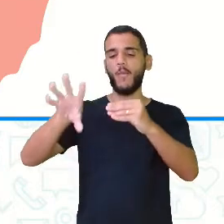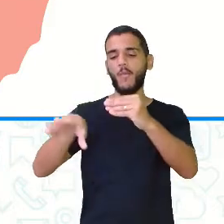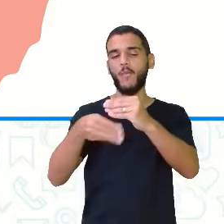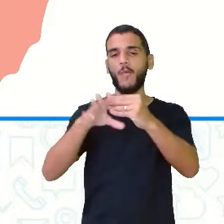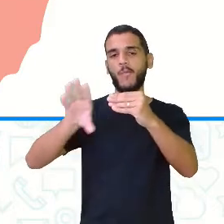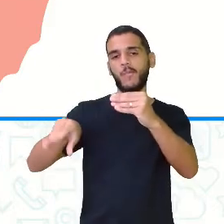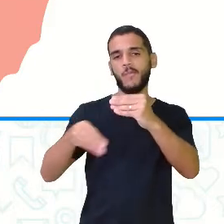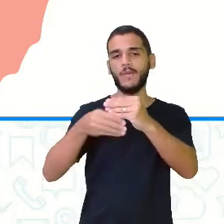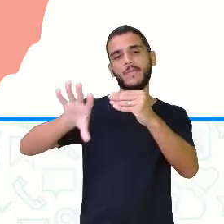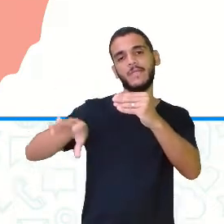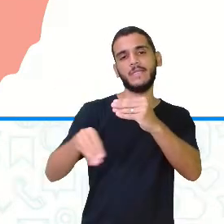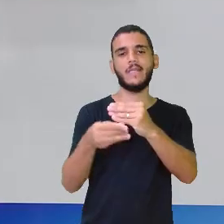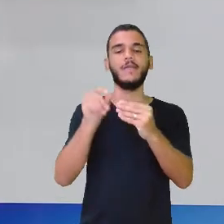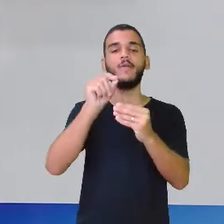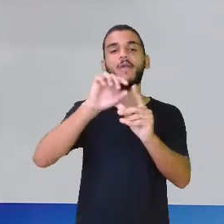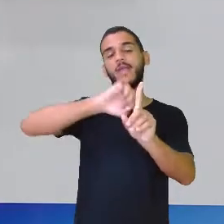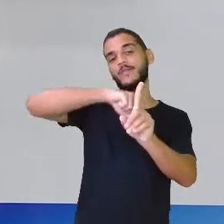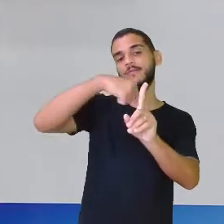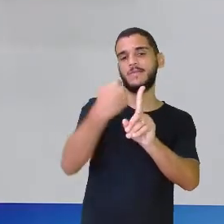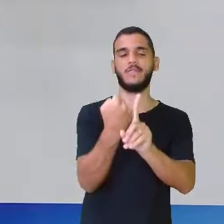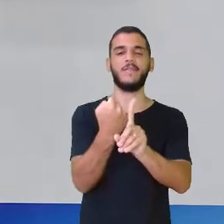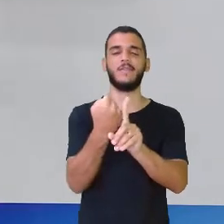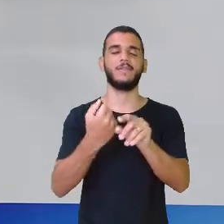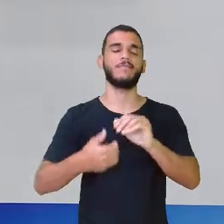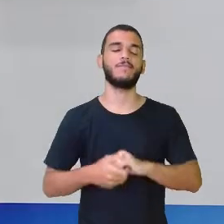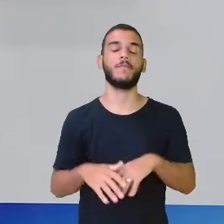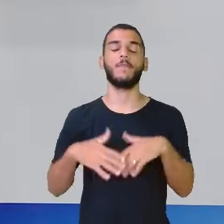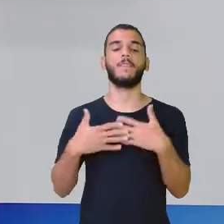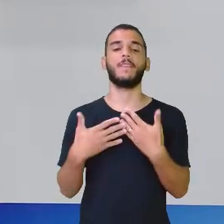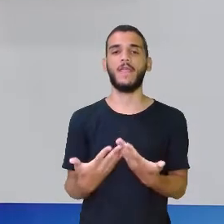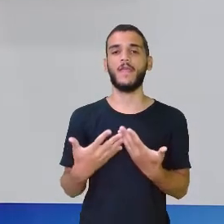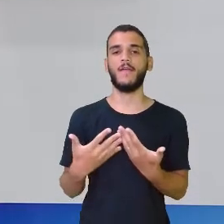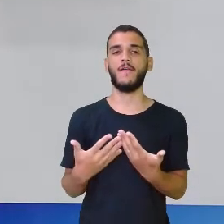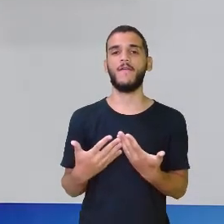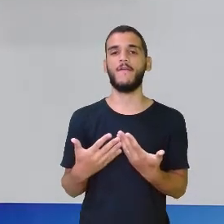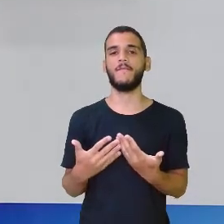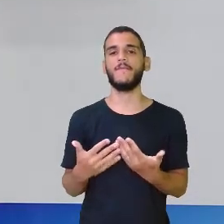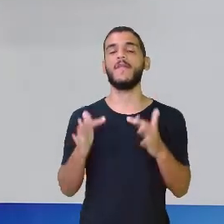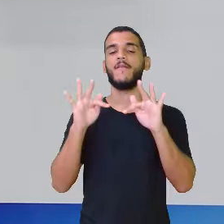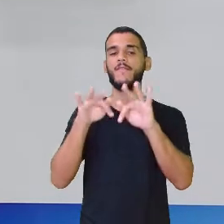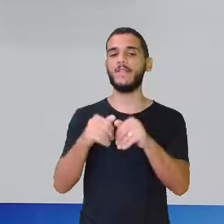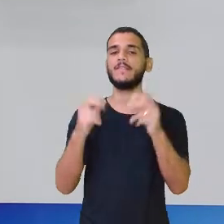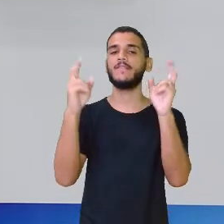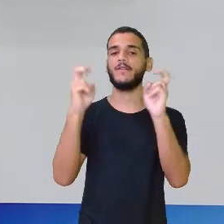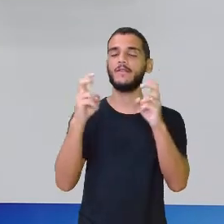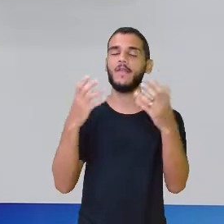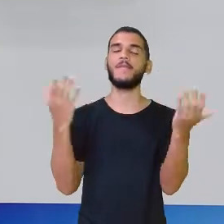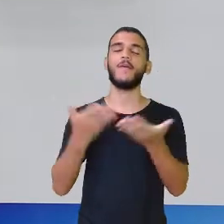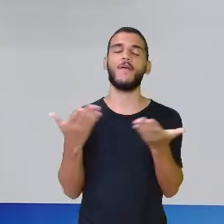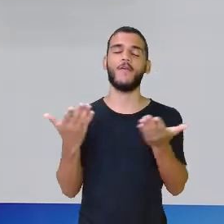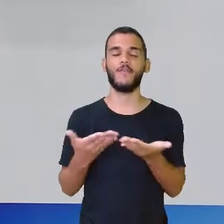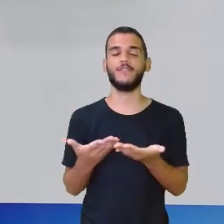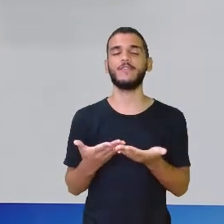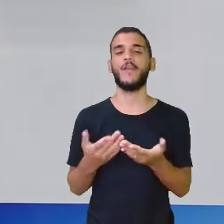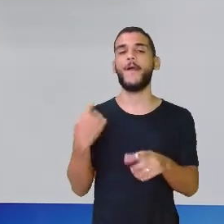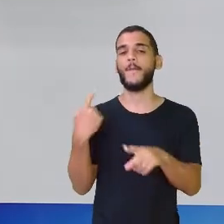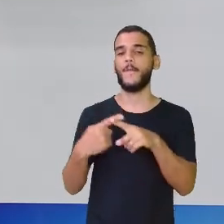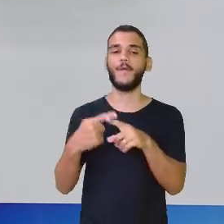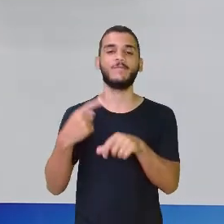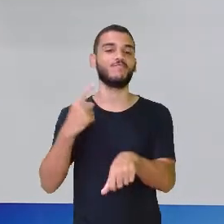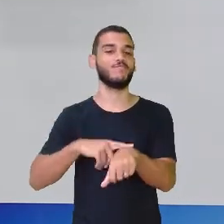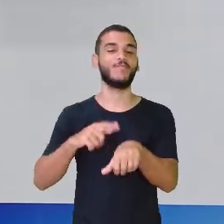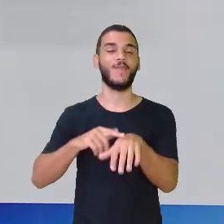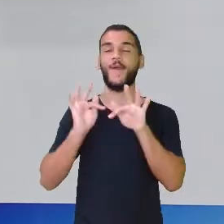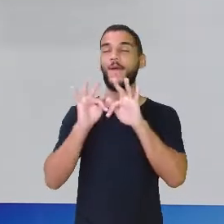a nossa sociedade em geral. E a gente vai acabando a nossa temática por aqui, professora, porque o nosso tempo acabou.